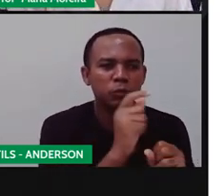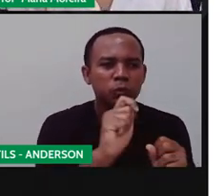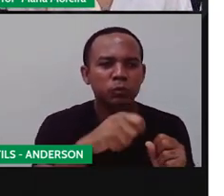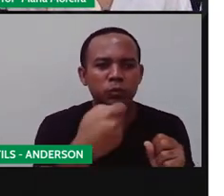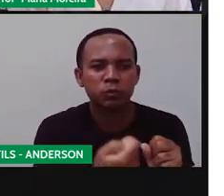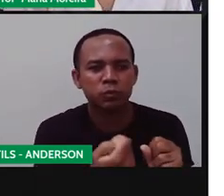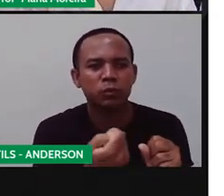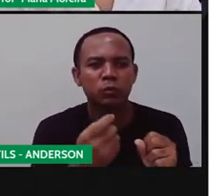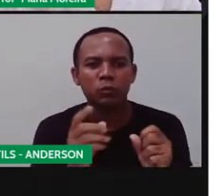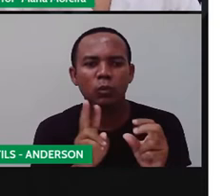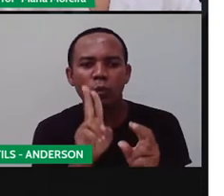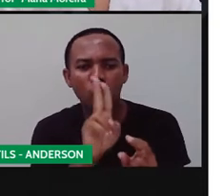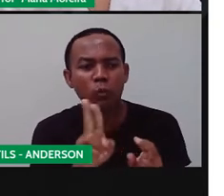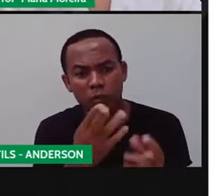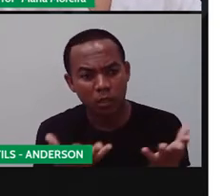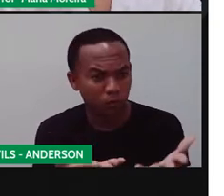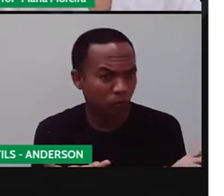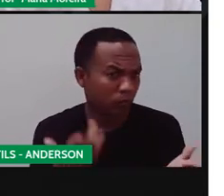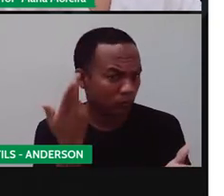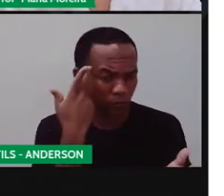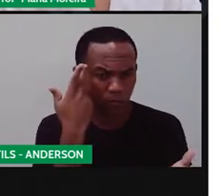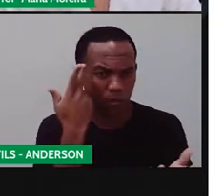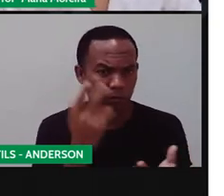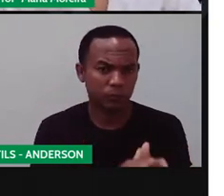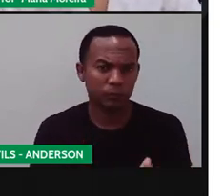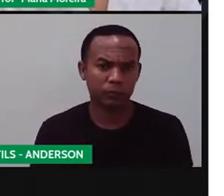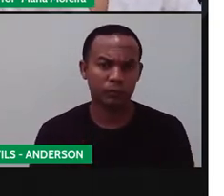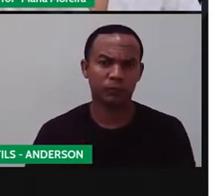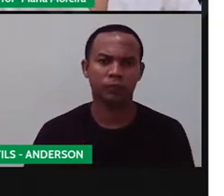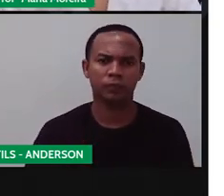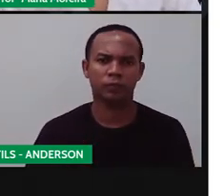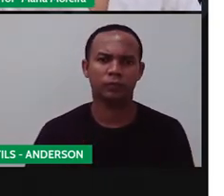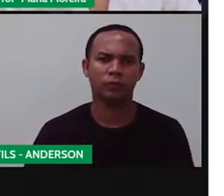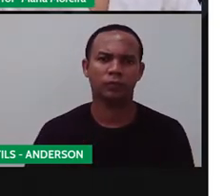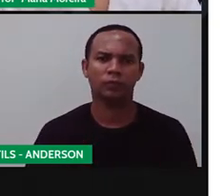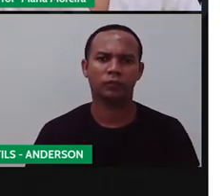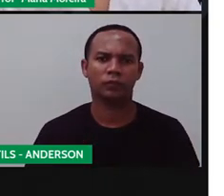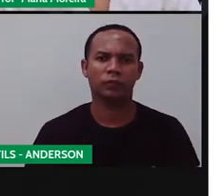também usa hoje. Né? Vamos lá.